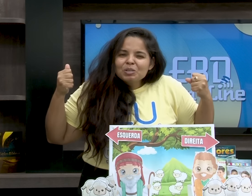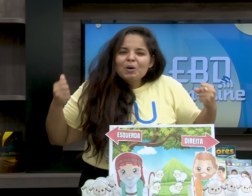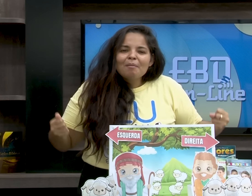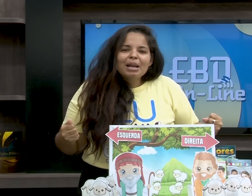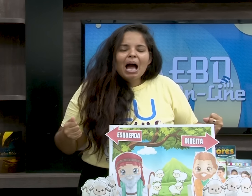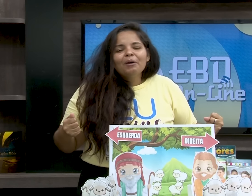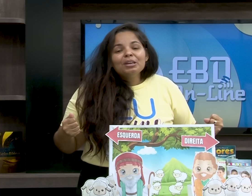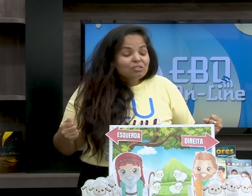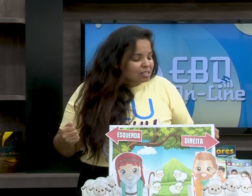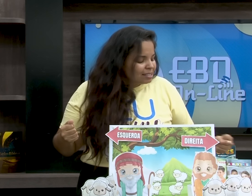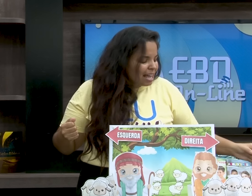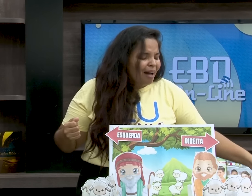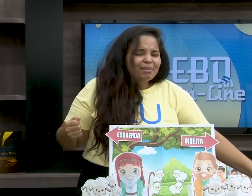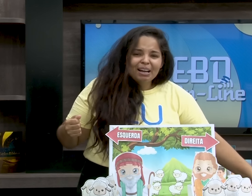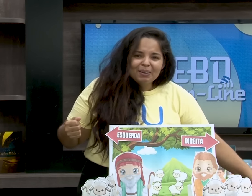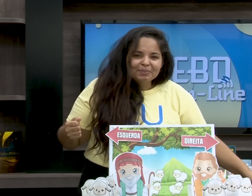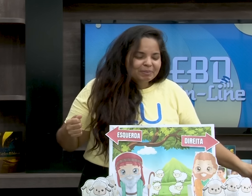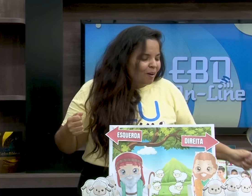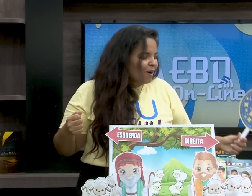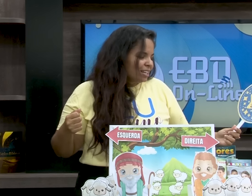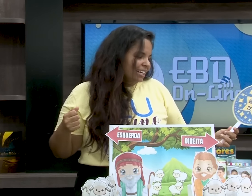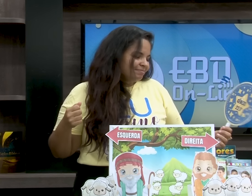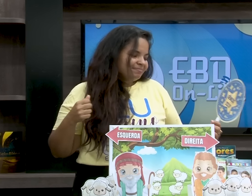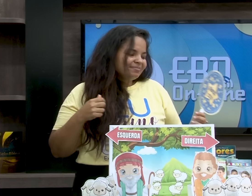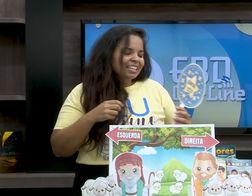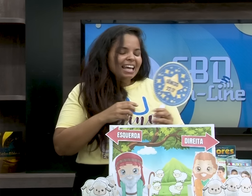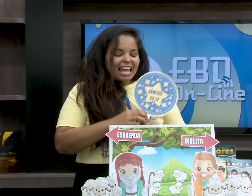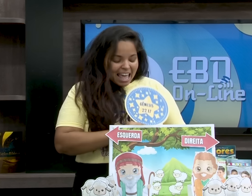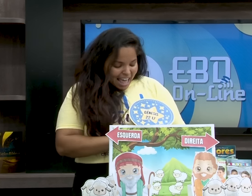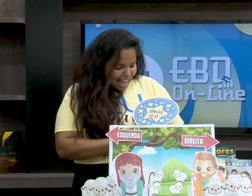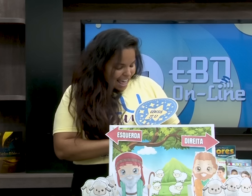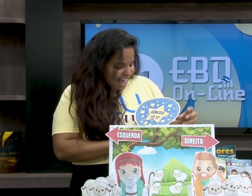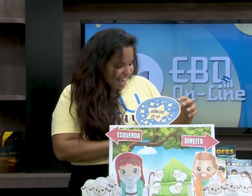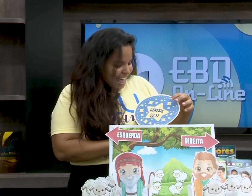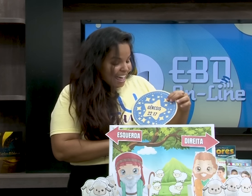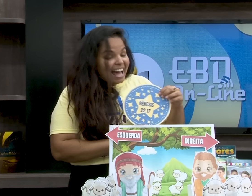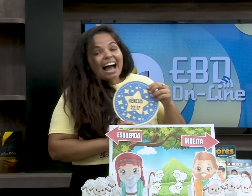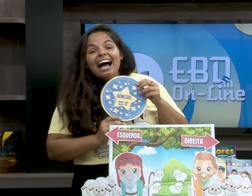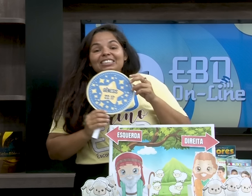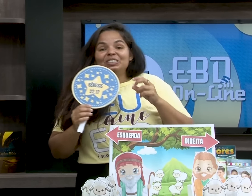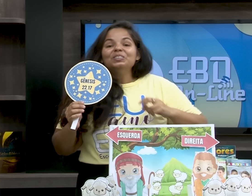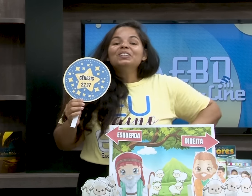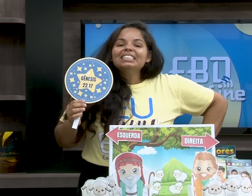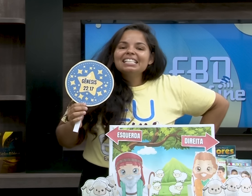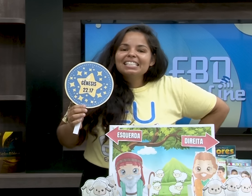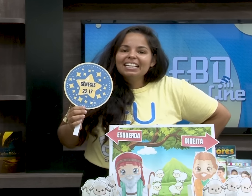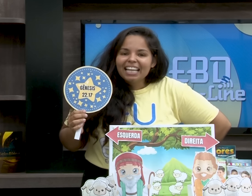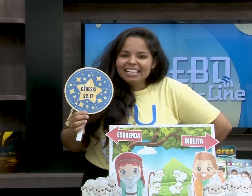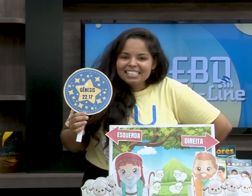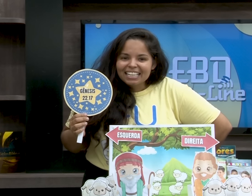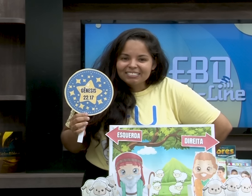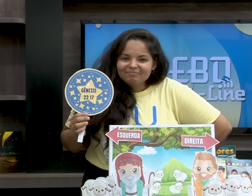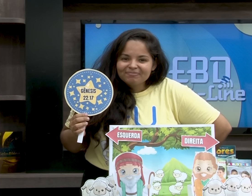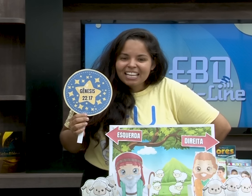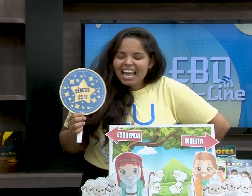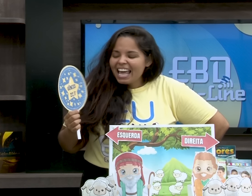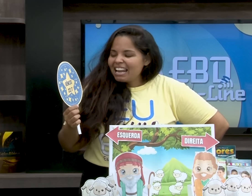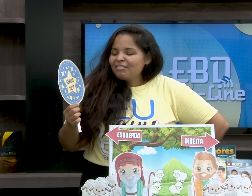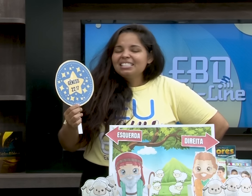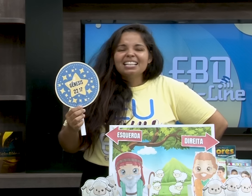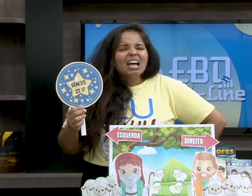abençoou Abraão e disse a Abraão, olha, a tua descendência,